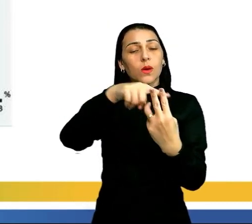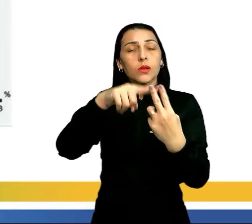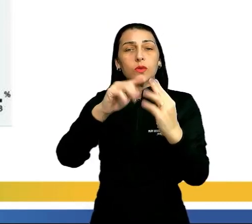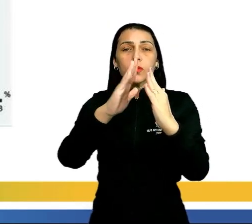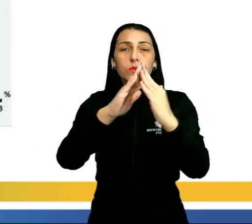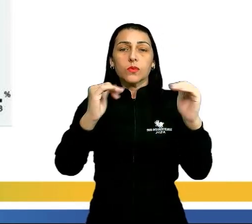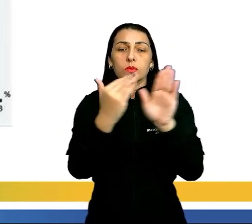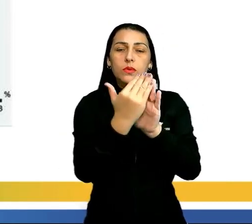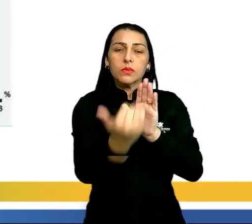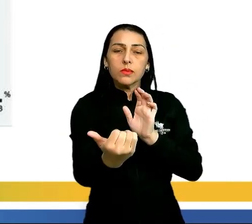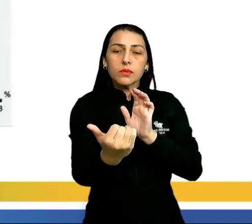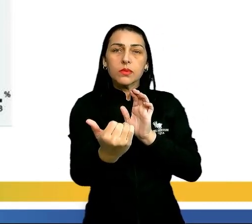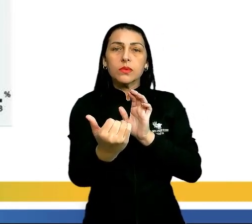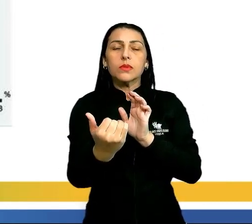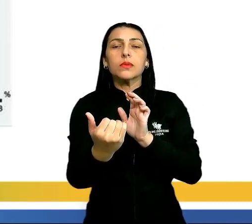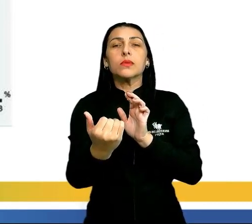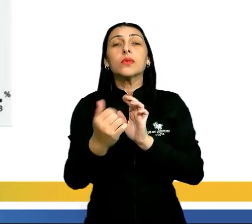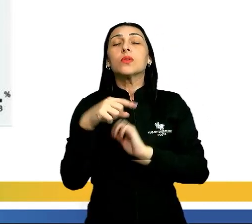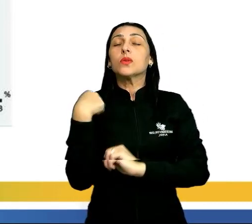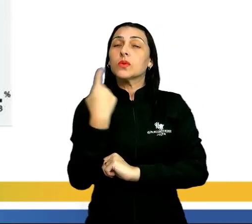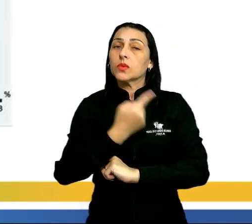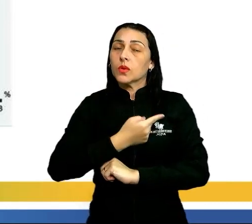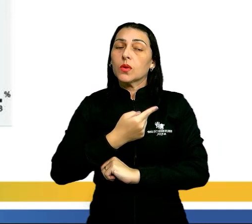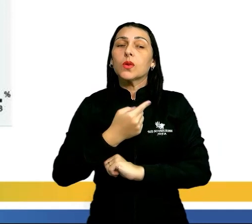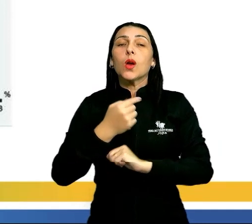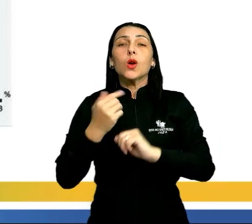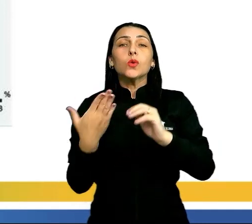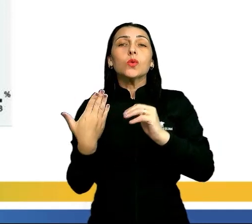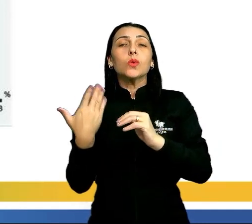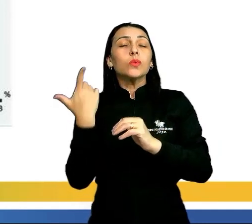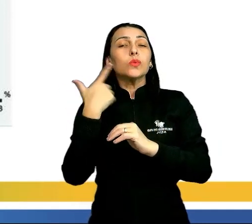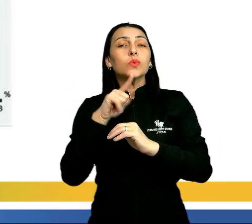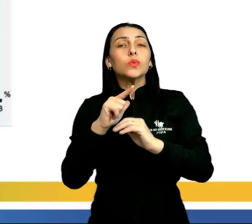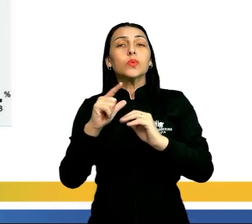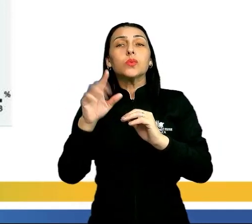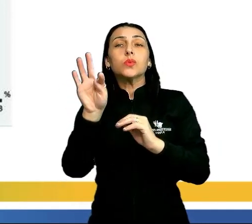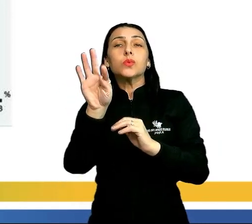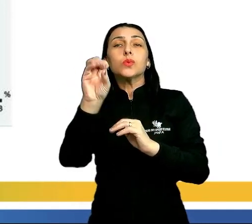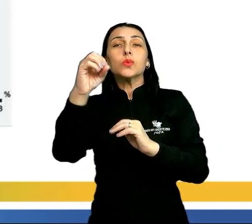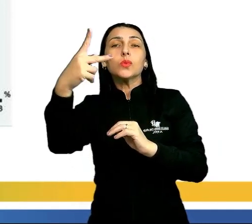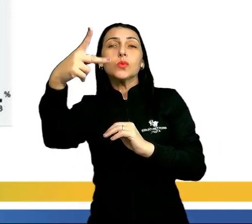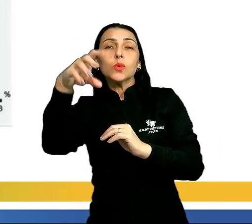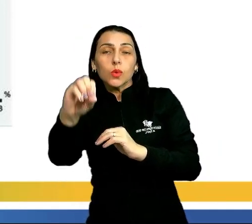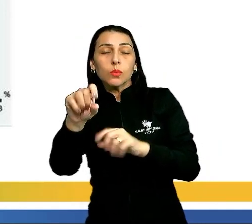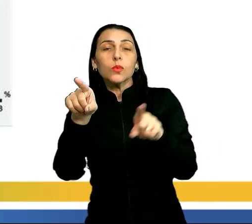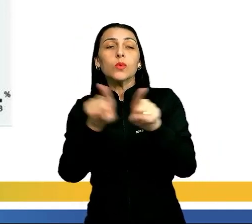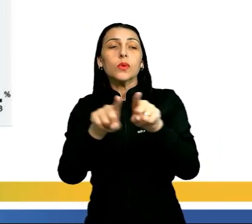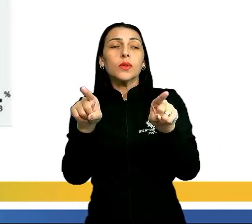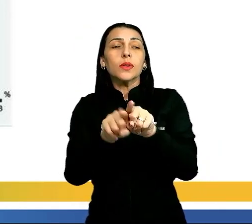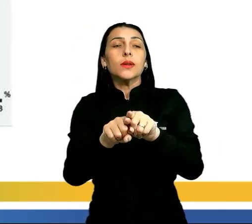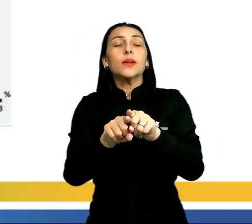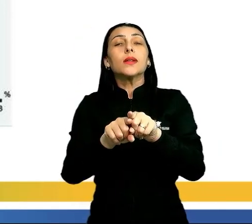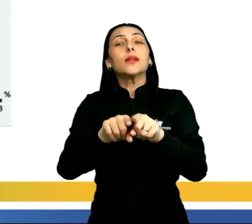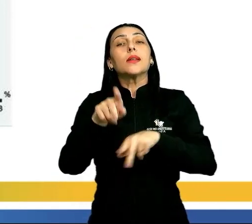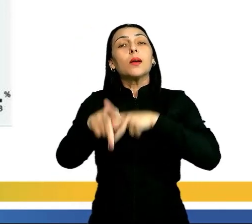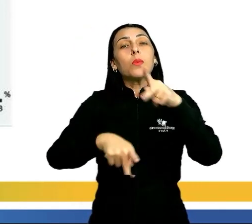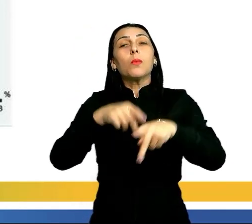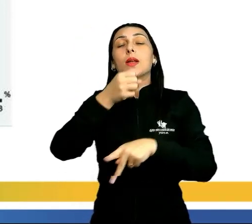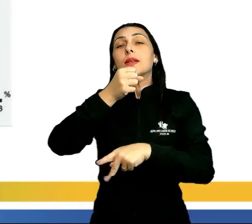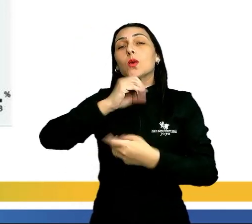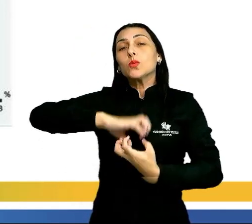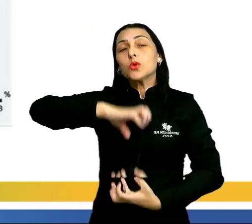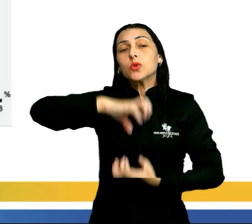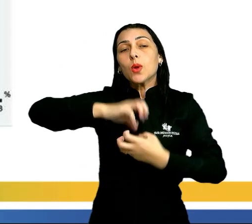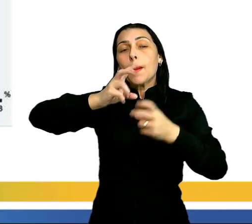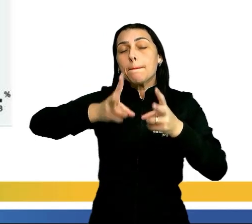pirâmides. E quando a gente chega no topo, quando a gente chega no ápice, justamente na população de idosos, a gente